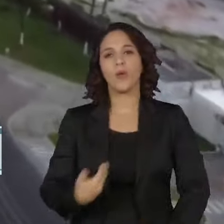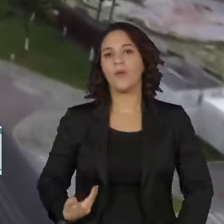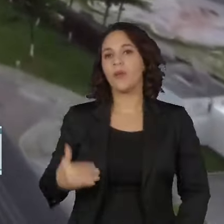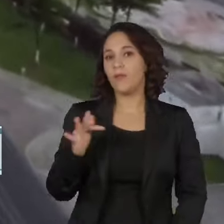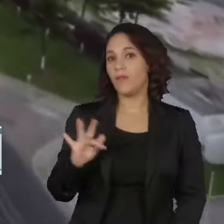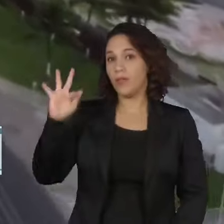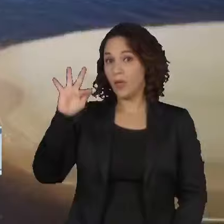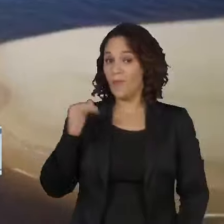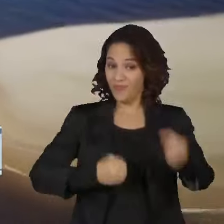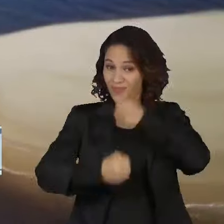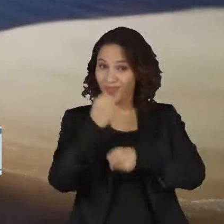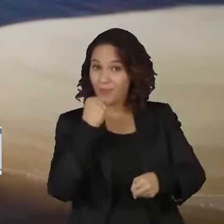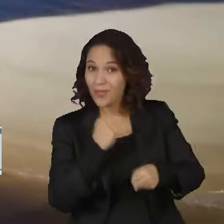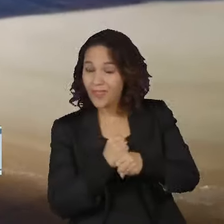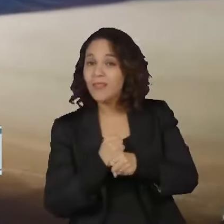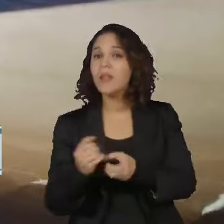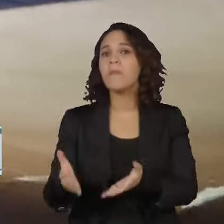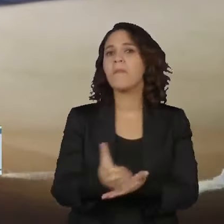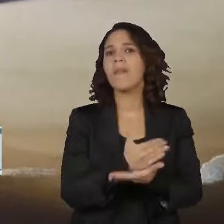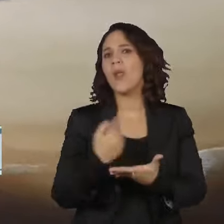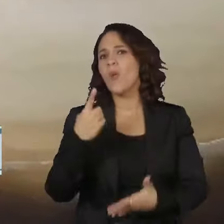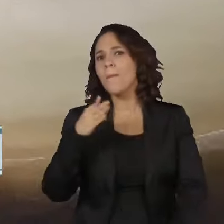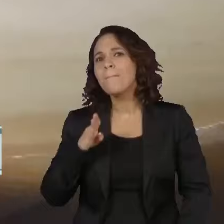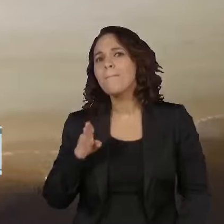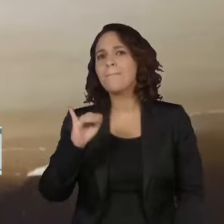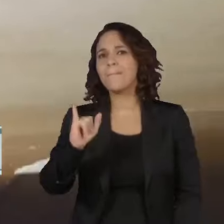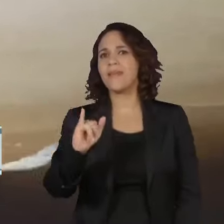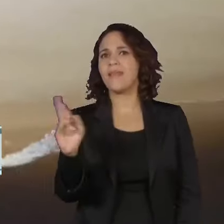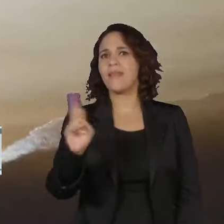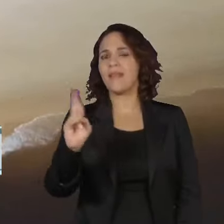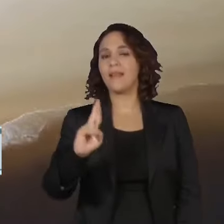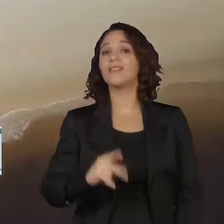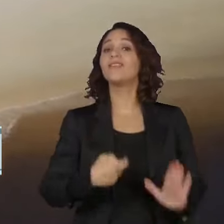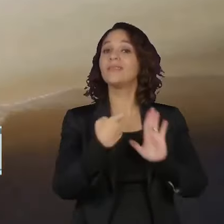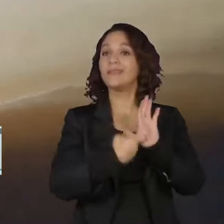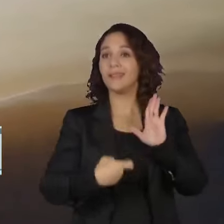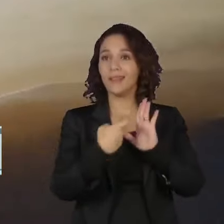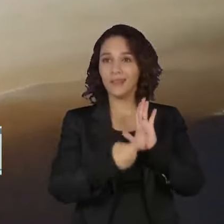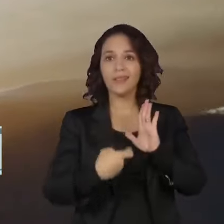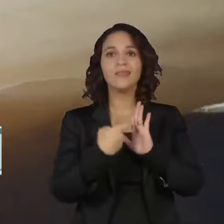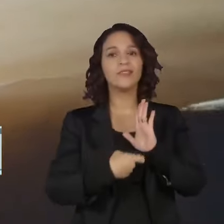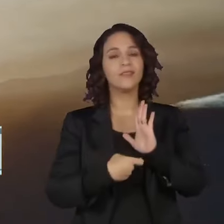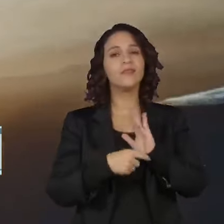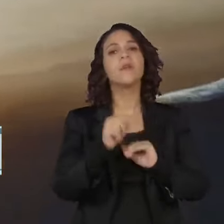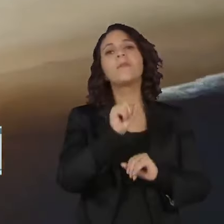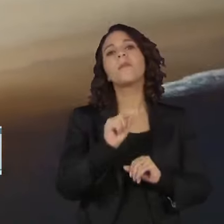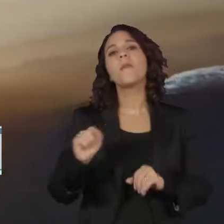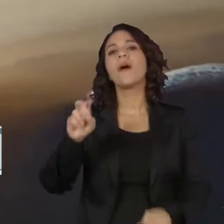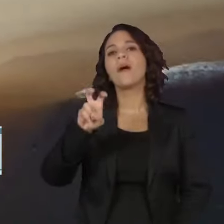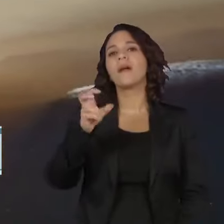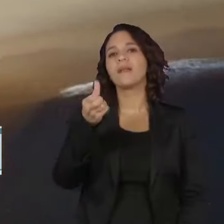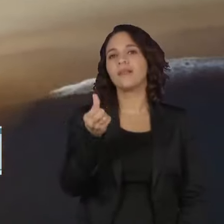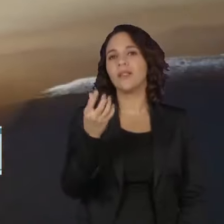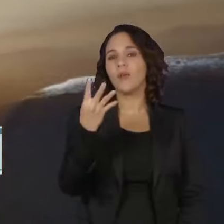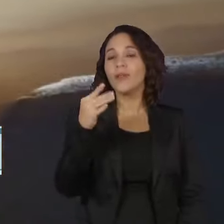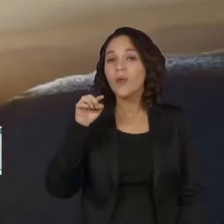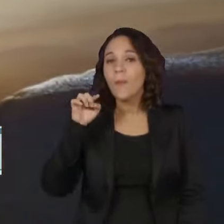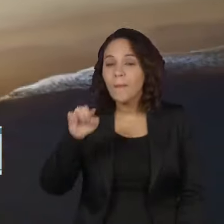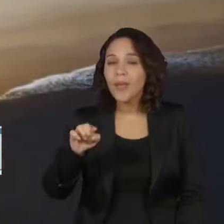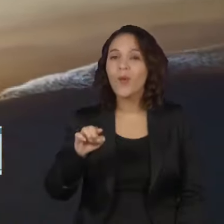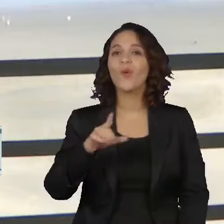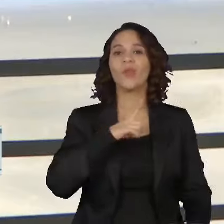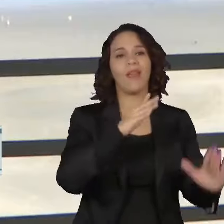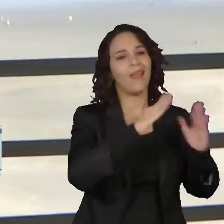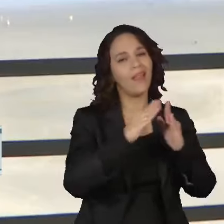que no ano passado recolheu mais de um bilhão de reais de taxas de 564 mil imóveis nessas